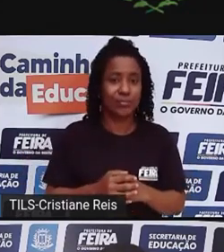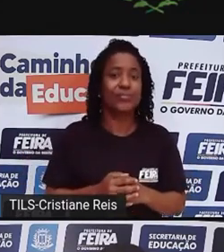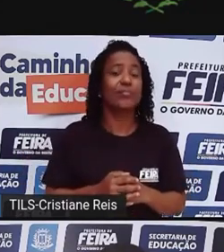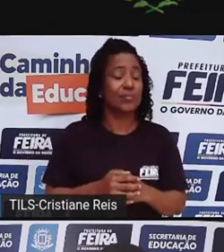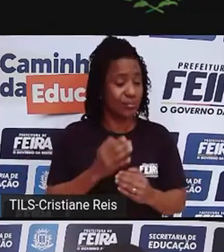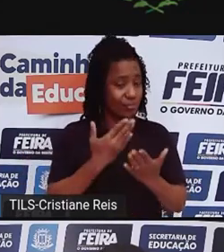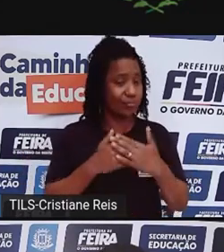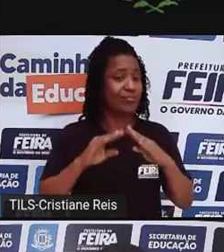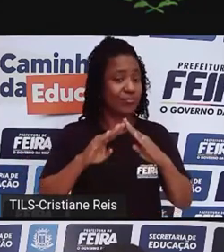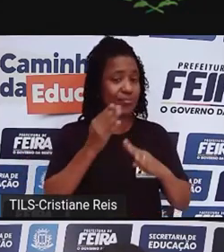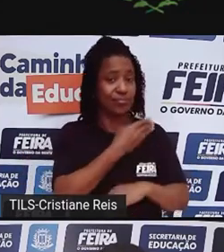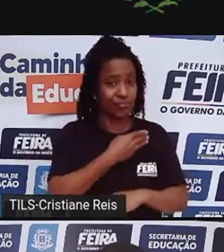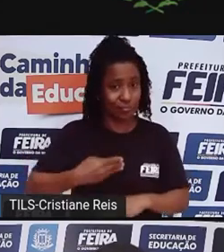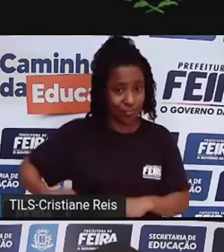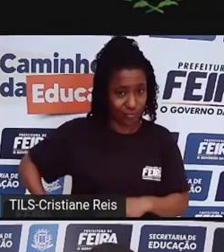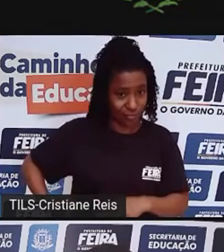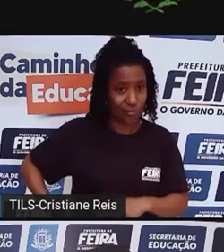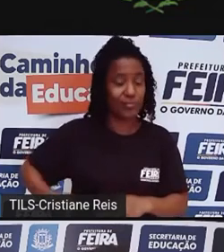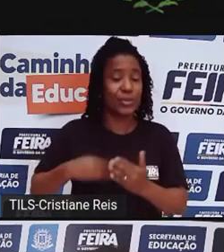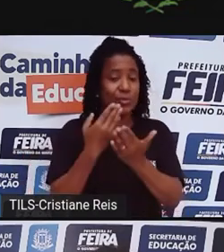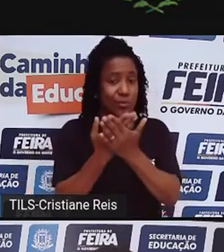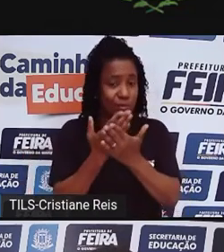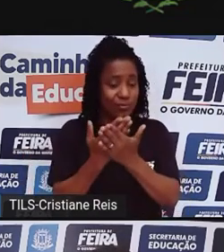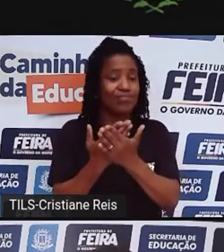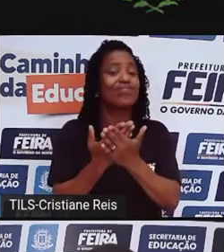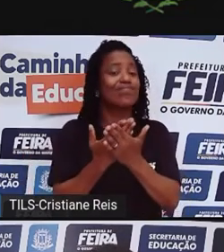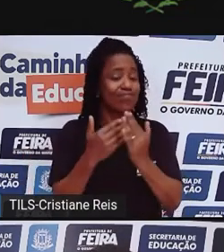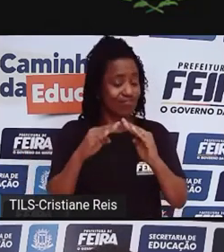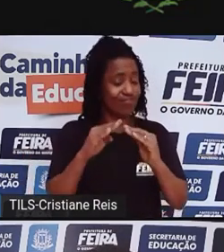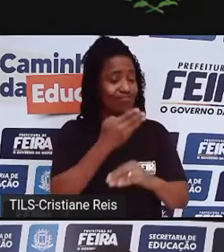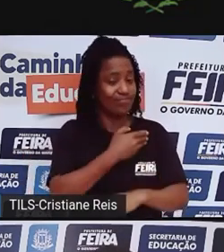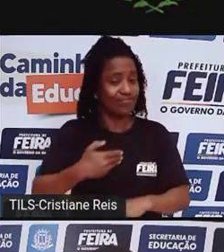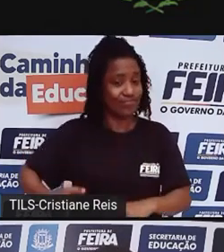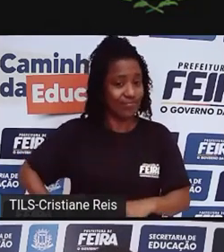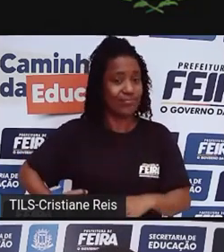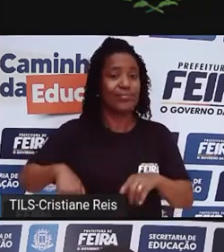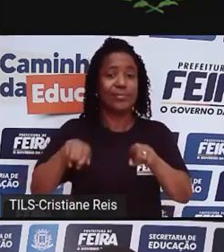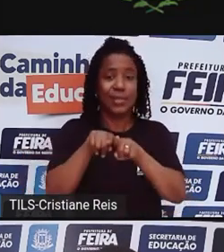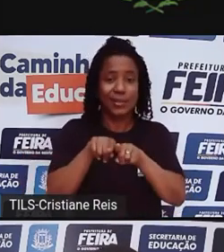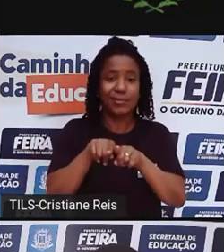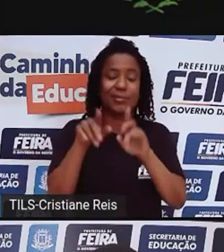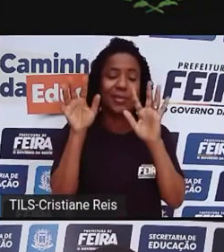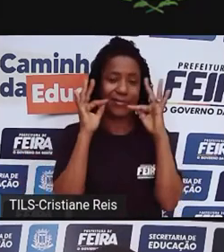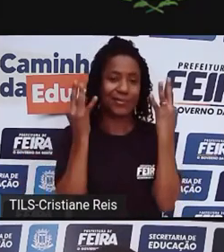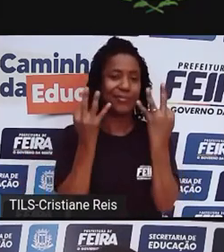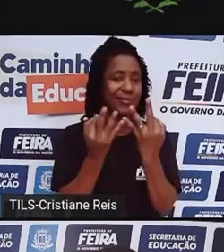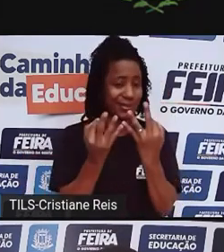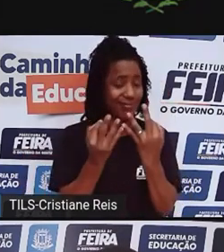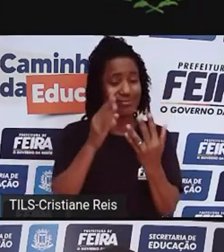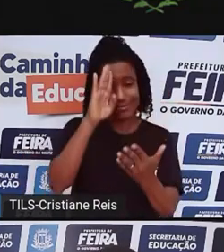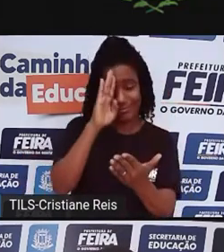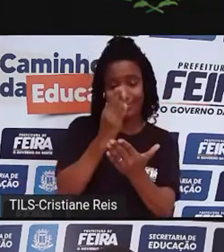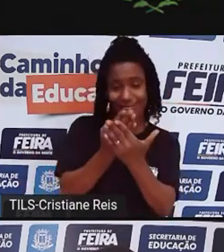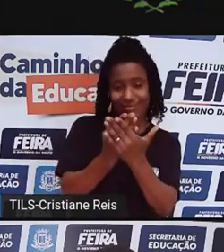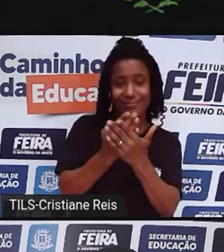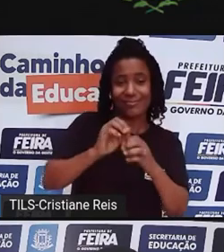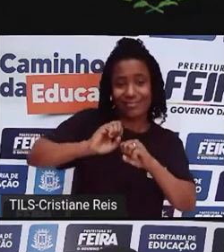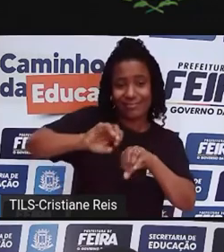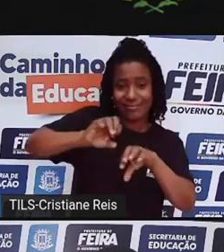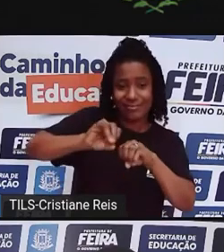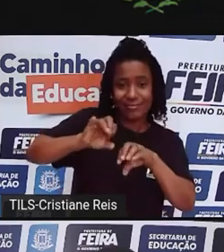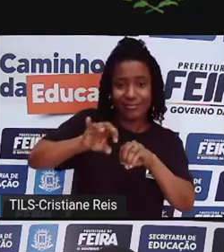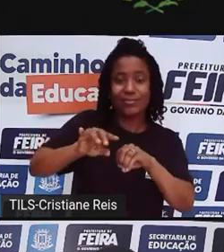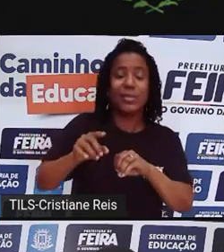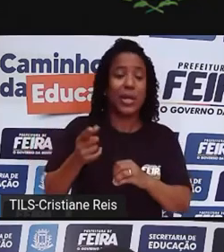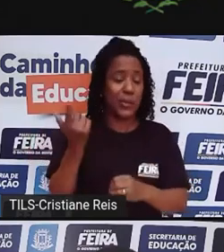escola pública, eu sou fruto de escola pública também, e a minha família acreditou na educação, então se hoje eu consegui algumas